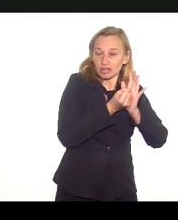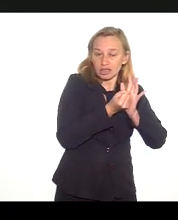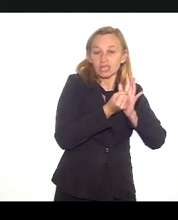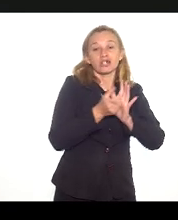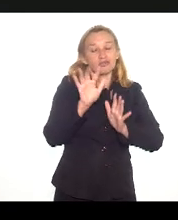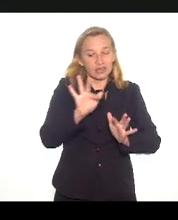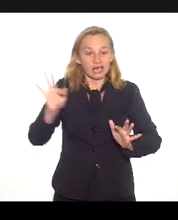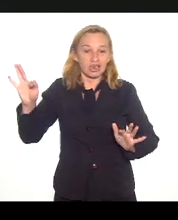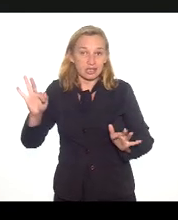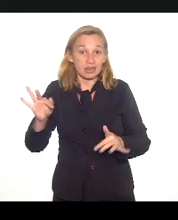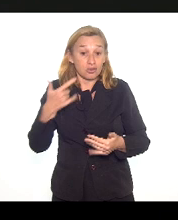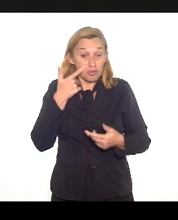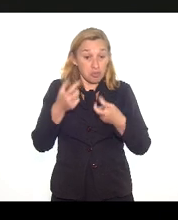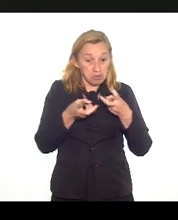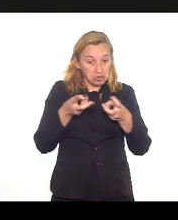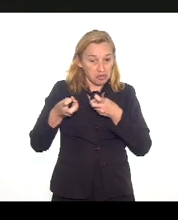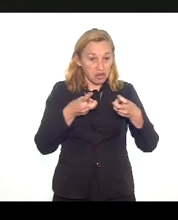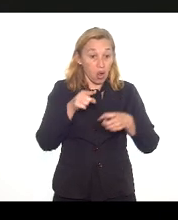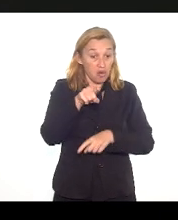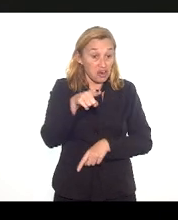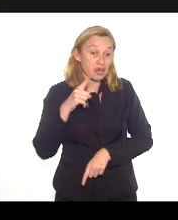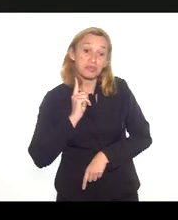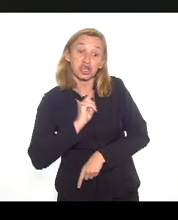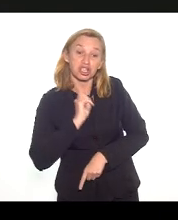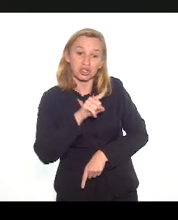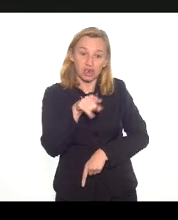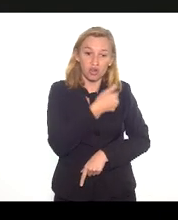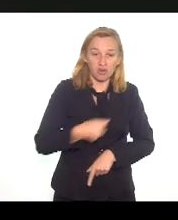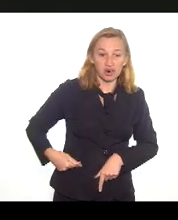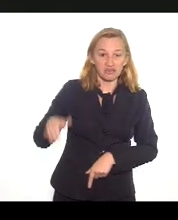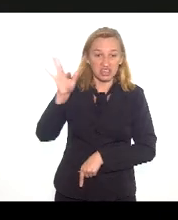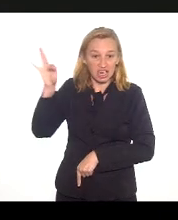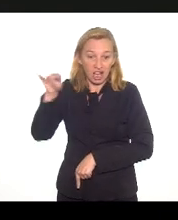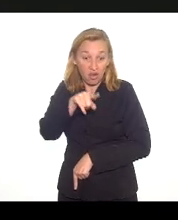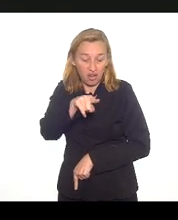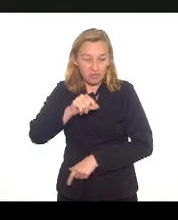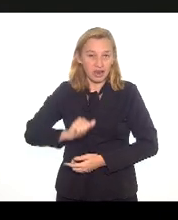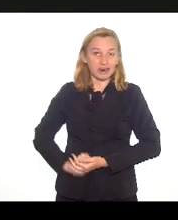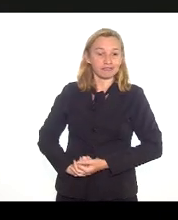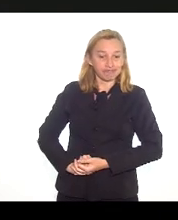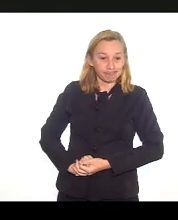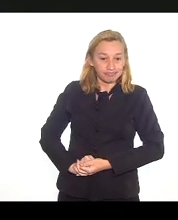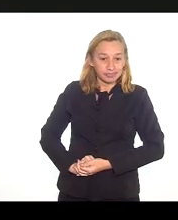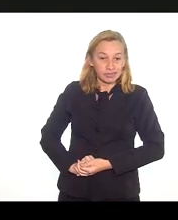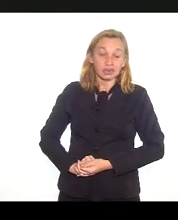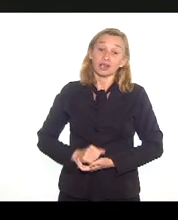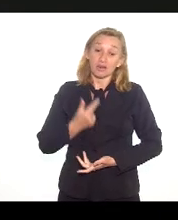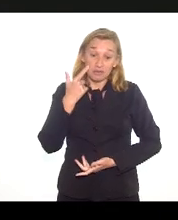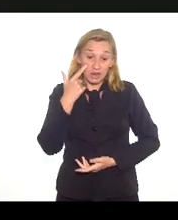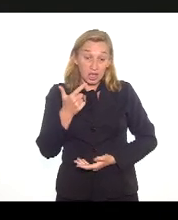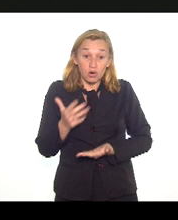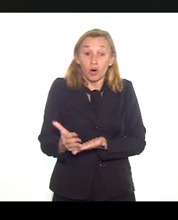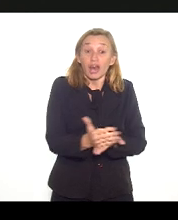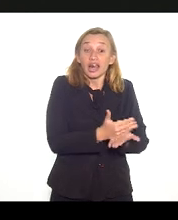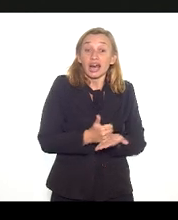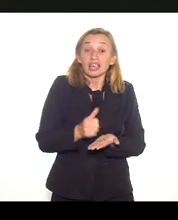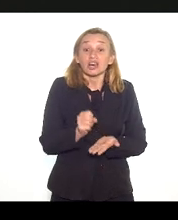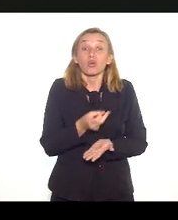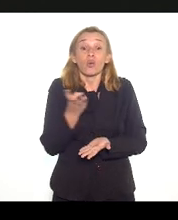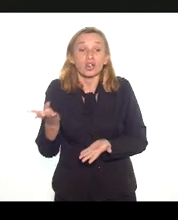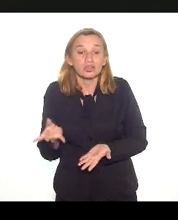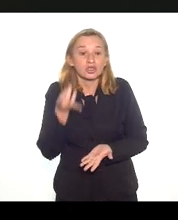está certo? A gente olha a Minas, o governo federal, ele devolve uma coisa parecida com o que ele arrecada, Espírito Santo,